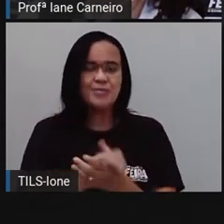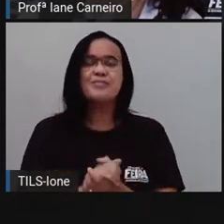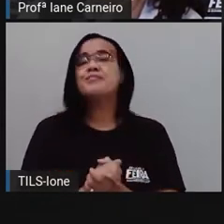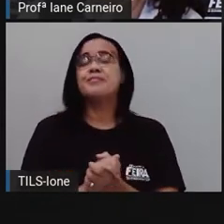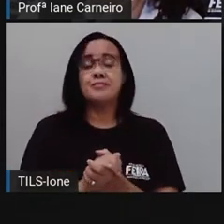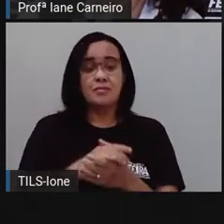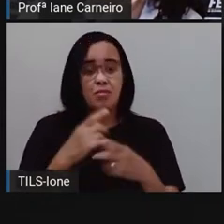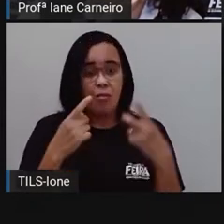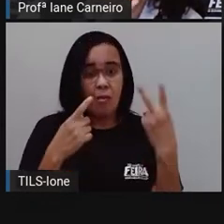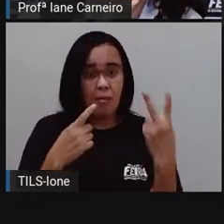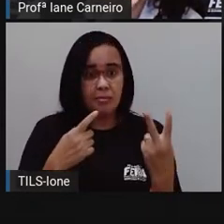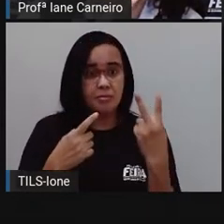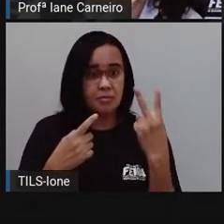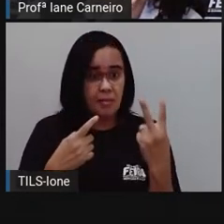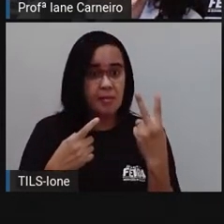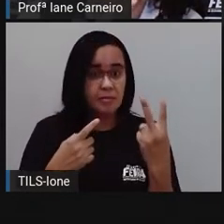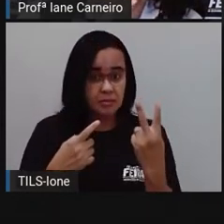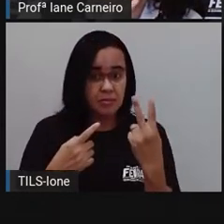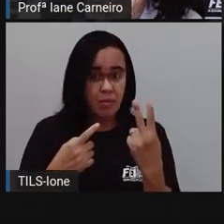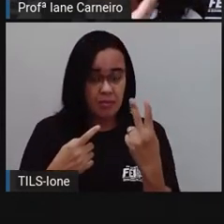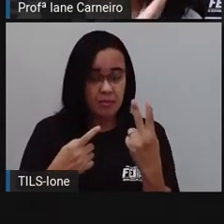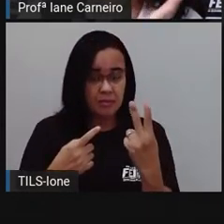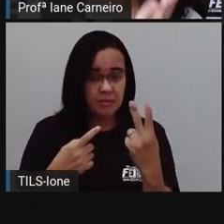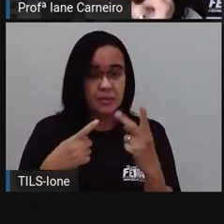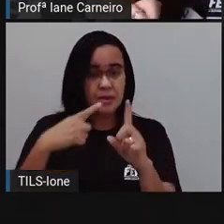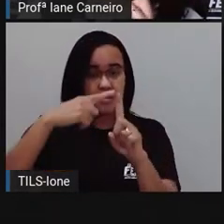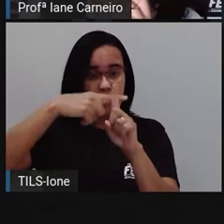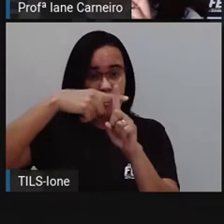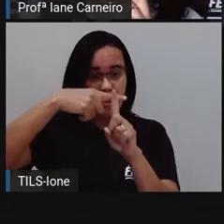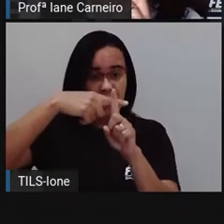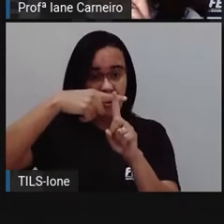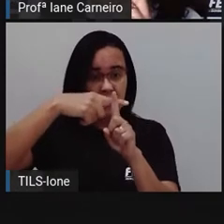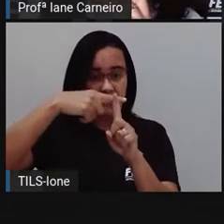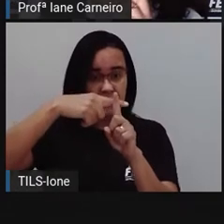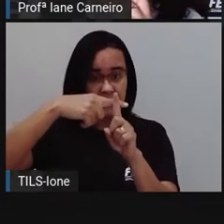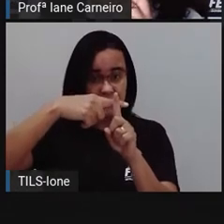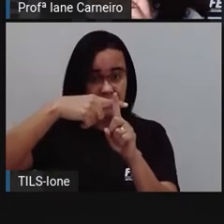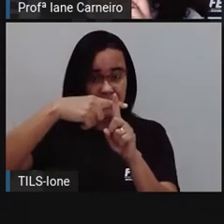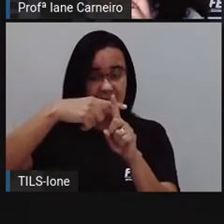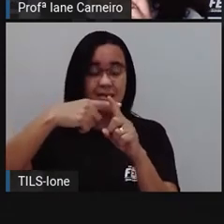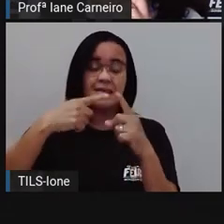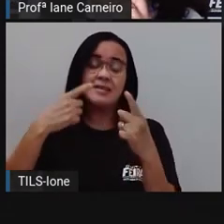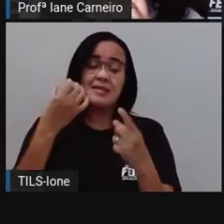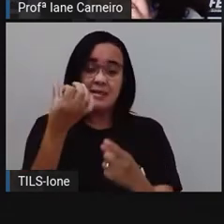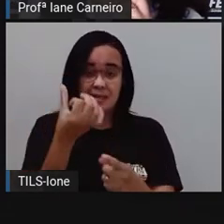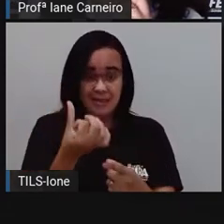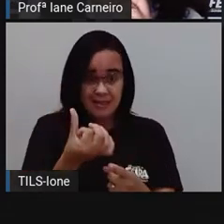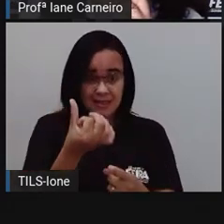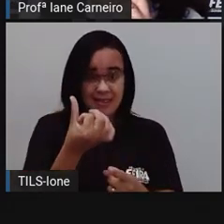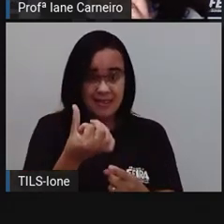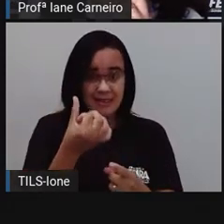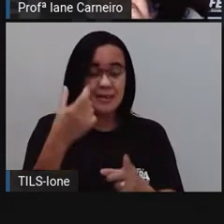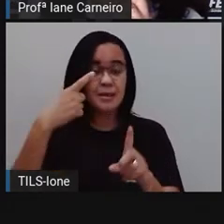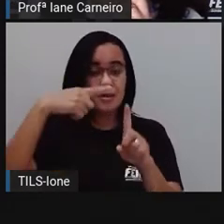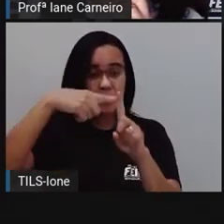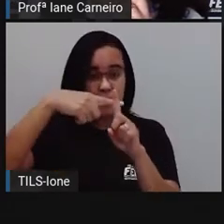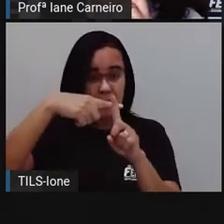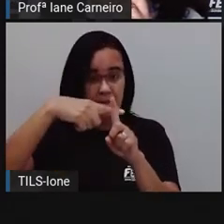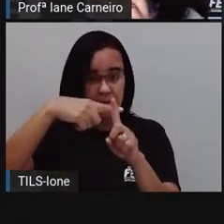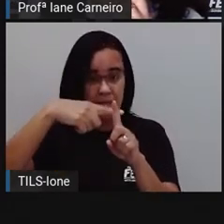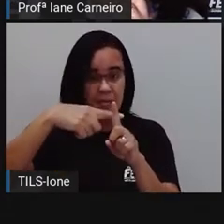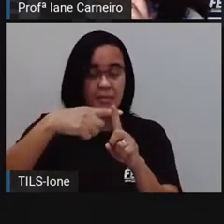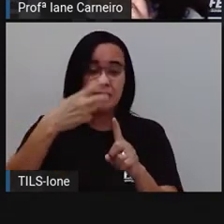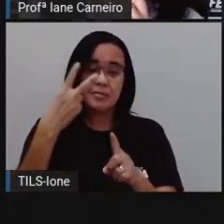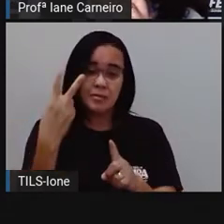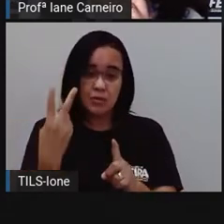somar, ó, coloco o sinal de mais, seis, mais o